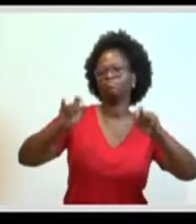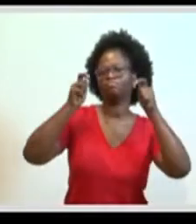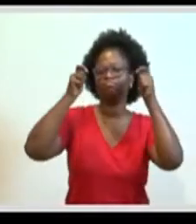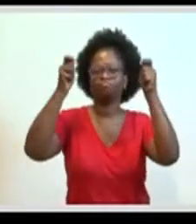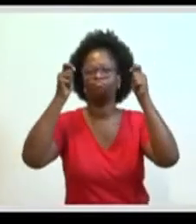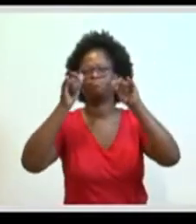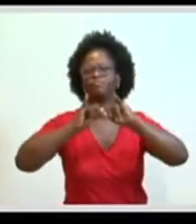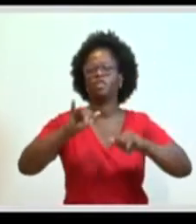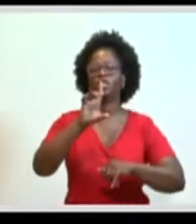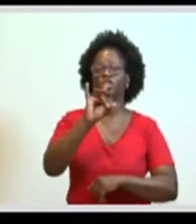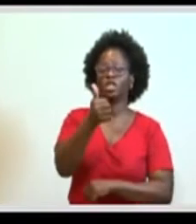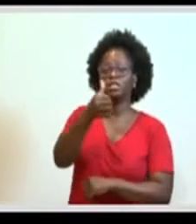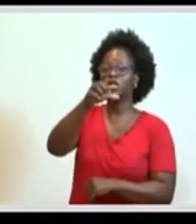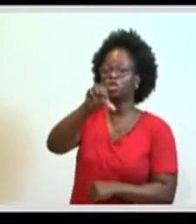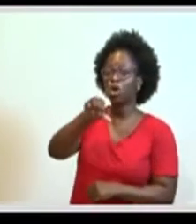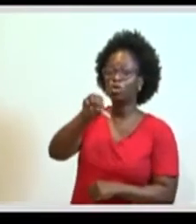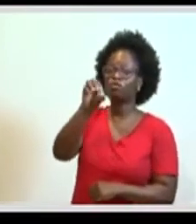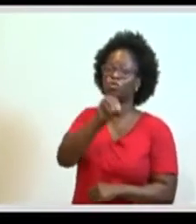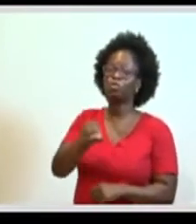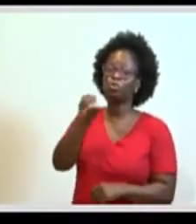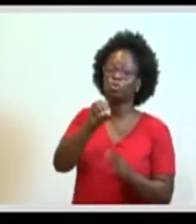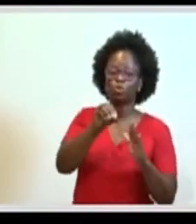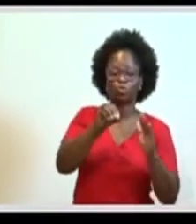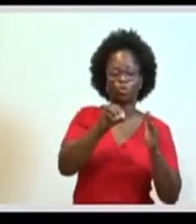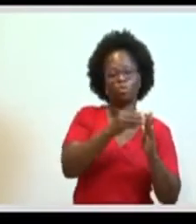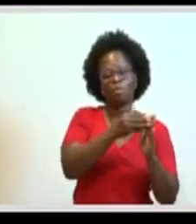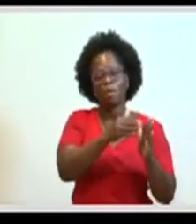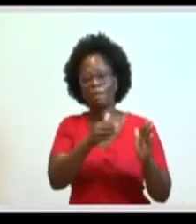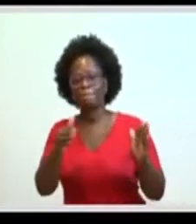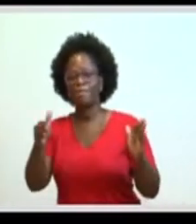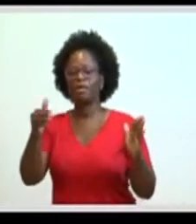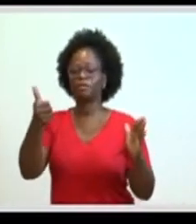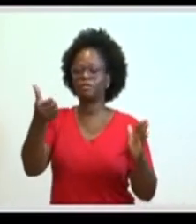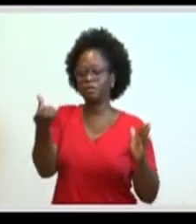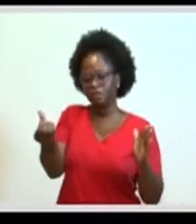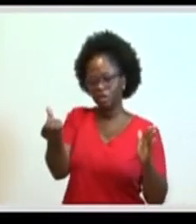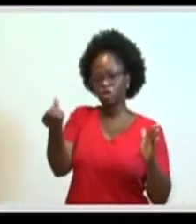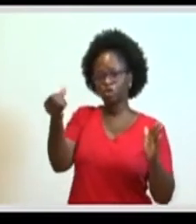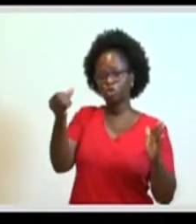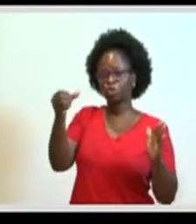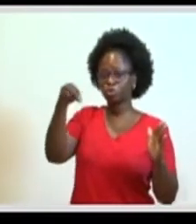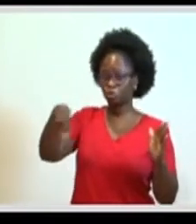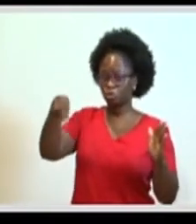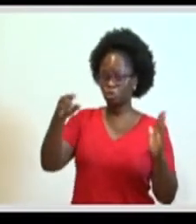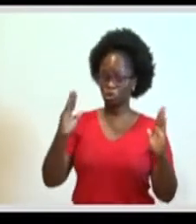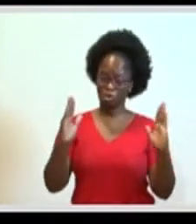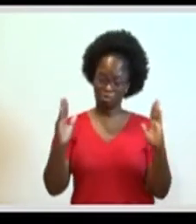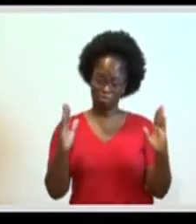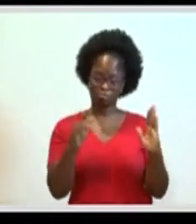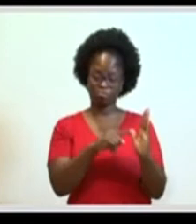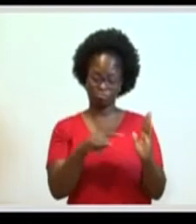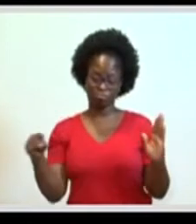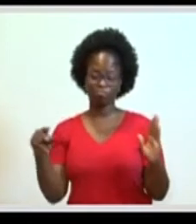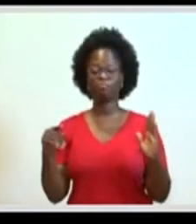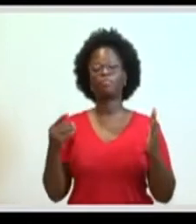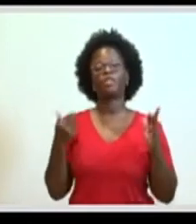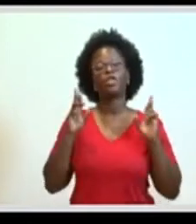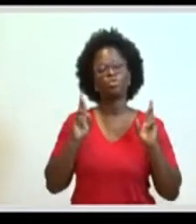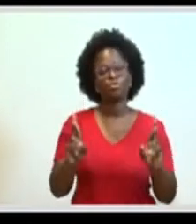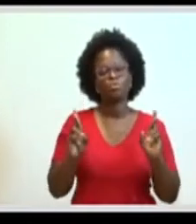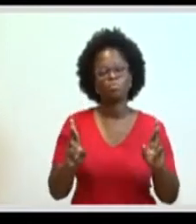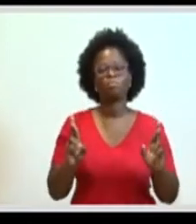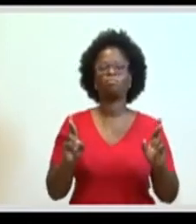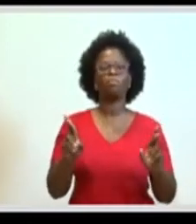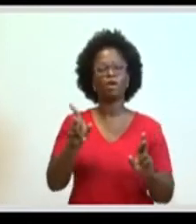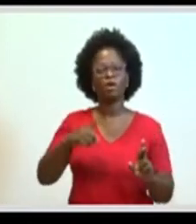em 19 de outubro, indo até 16 de novembro. Esperamos que esse processo, como